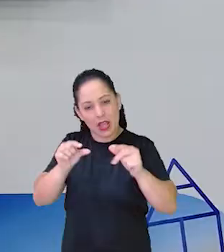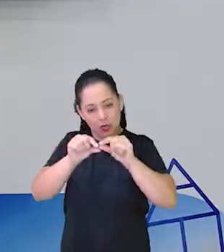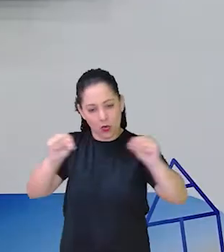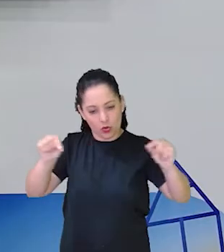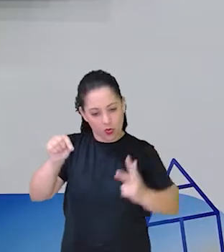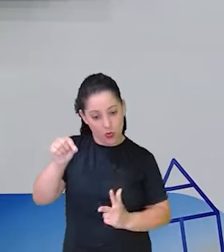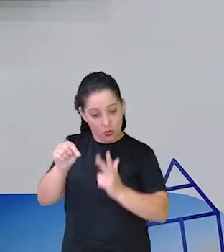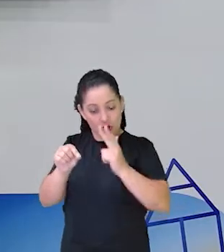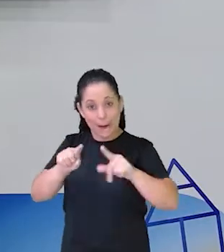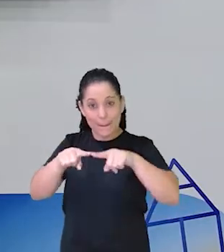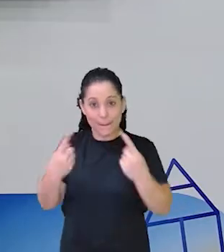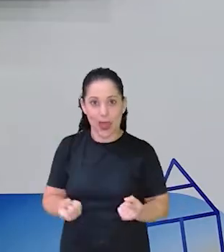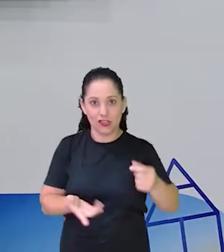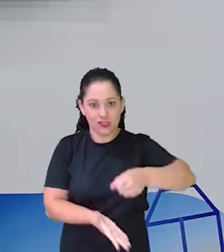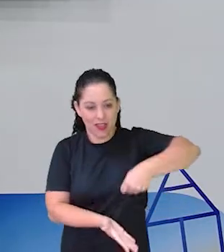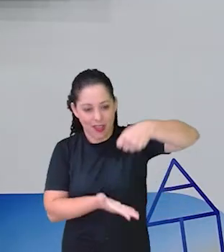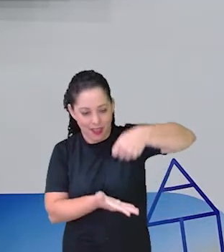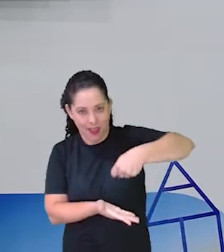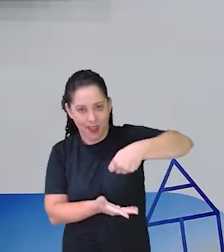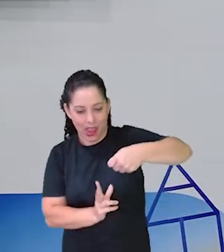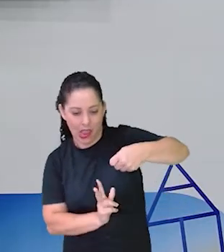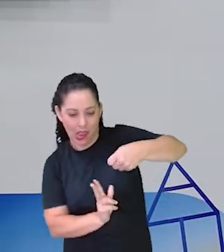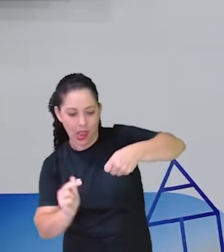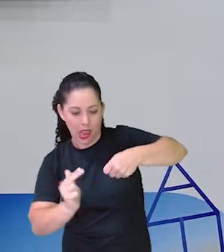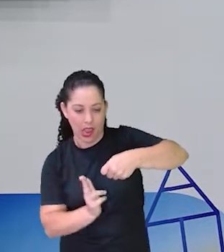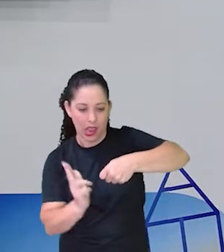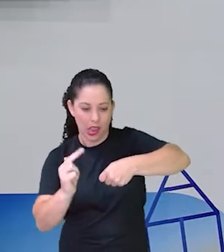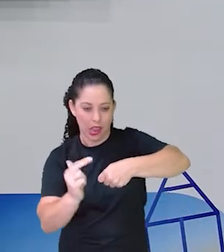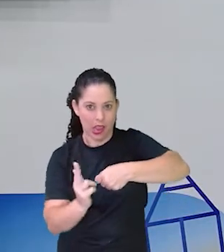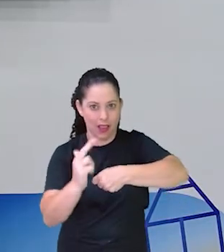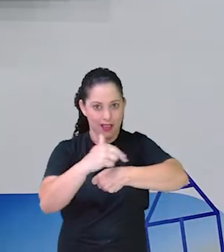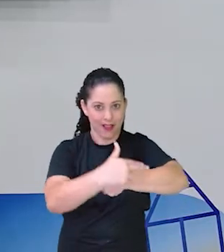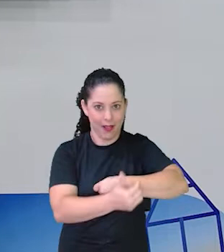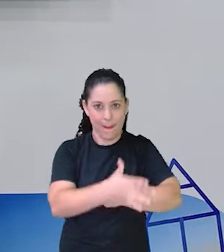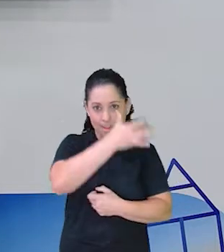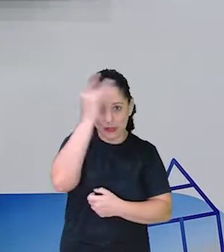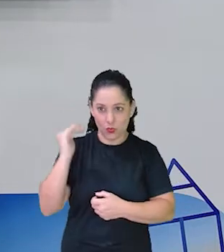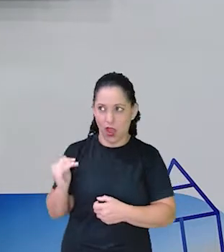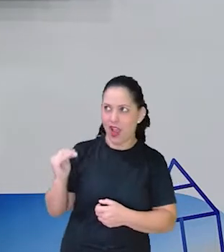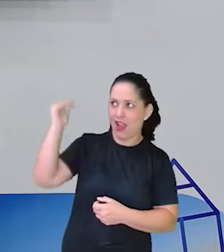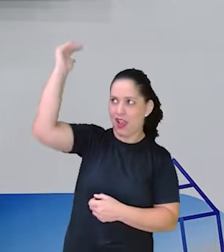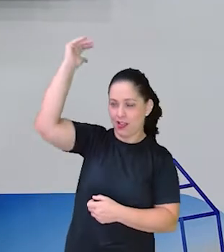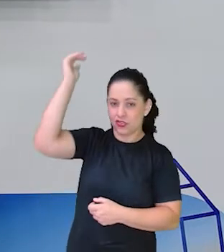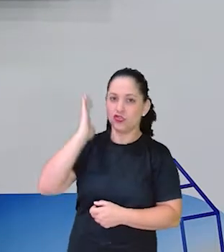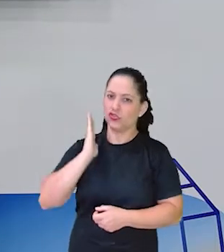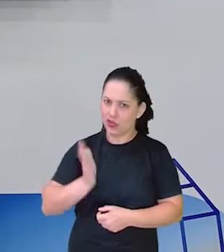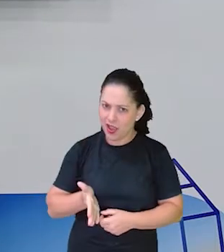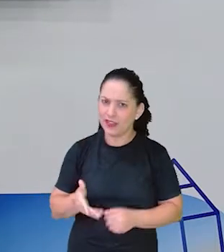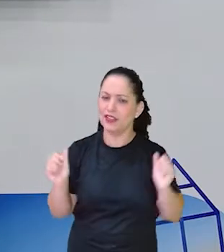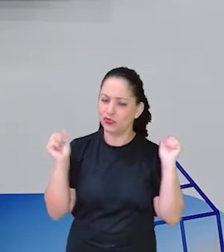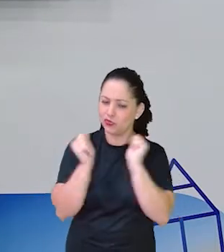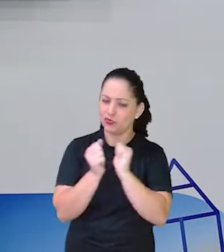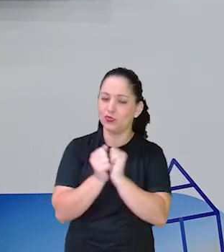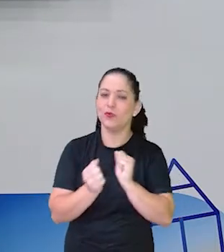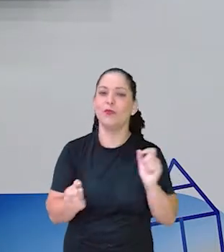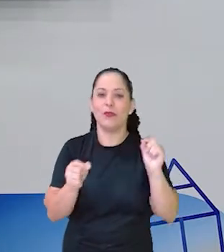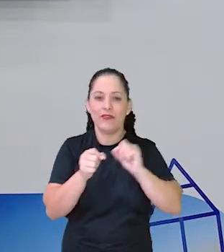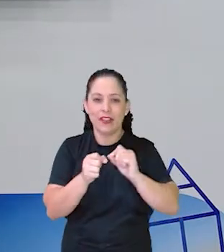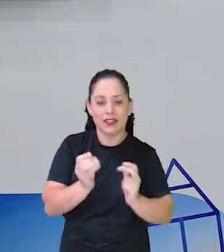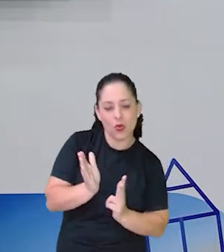essa parte Do corte da garrafa É importante Que um adulto Faça Tá certo? Tem que estar junto Ok?